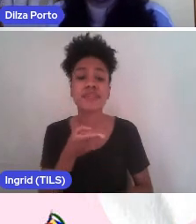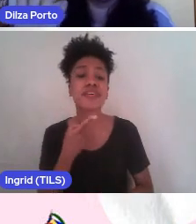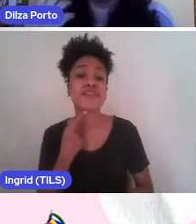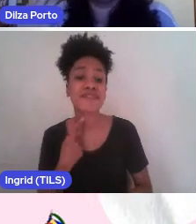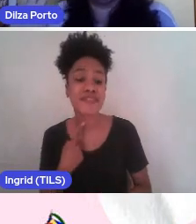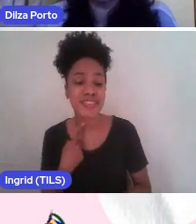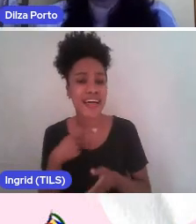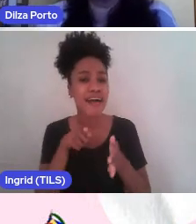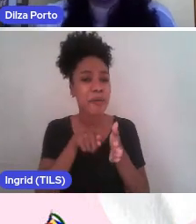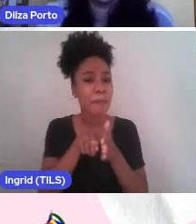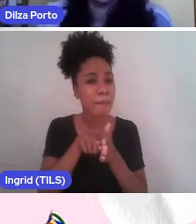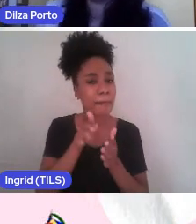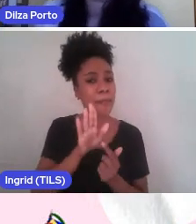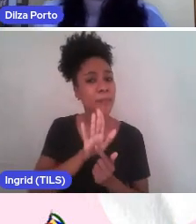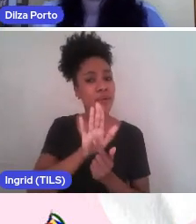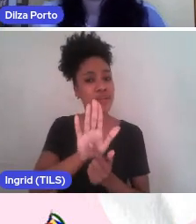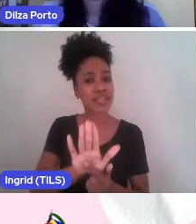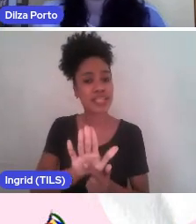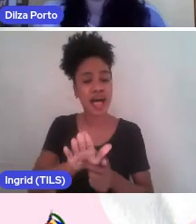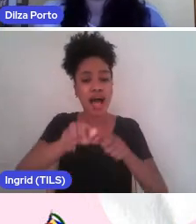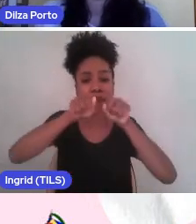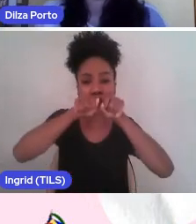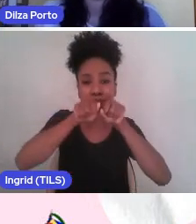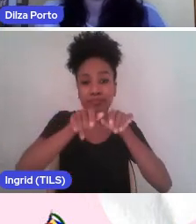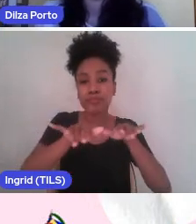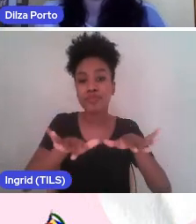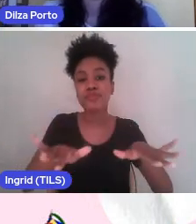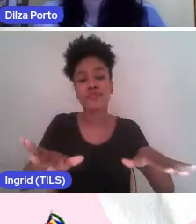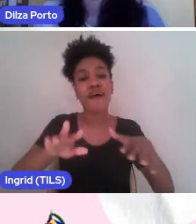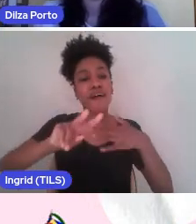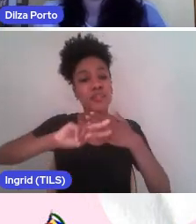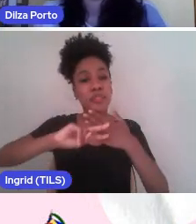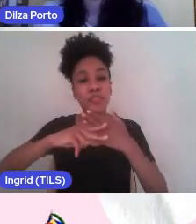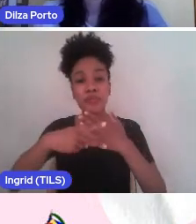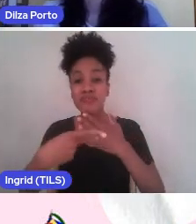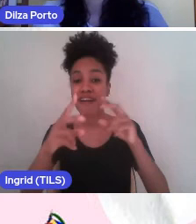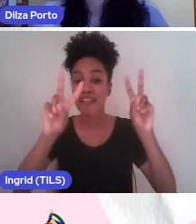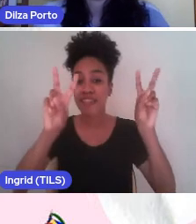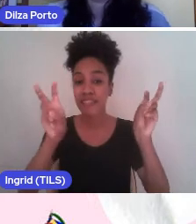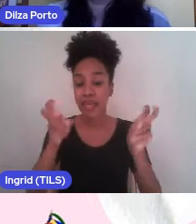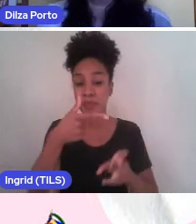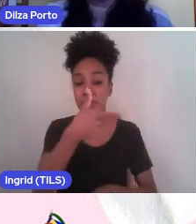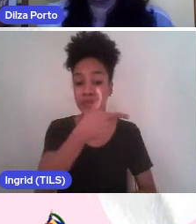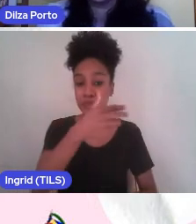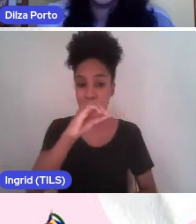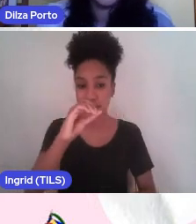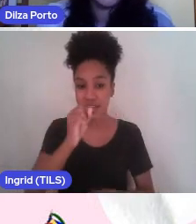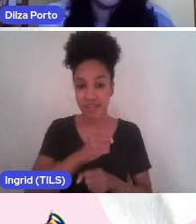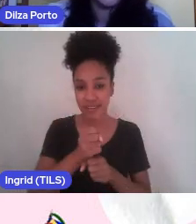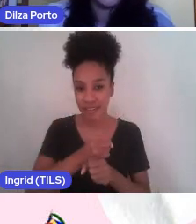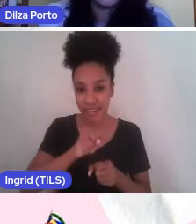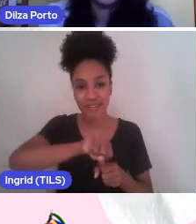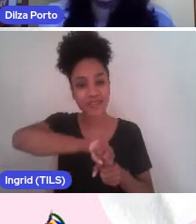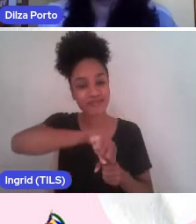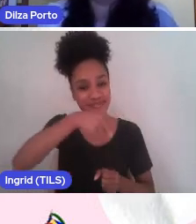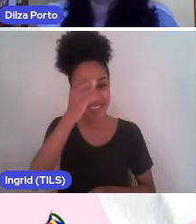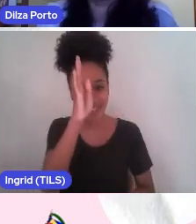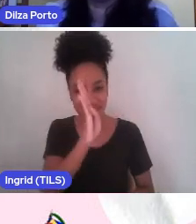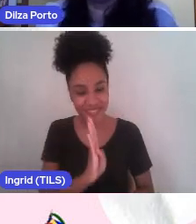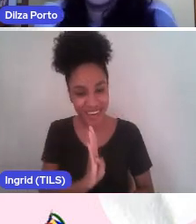que ampliem os horizontes e tragam desdobramentos a cerca dos 200 anos de Brasília.